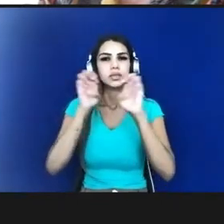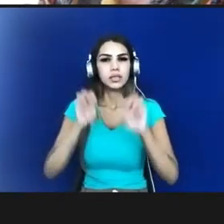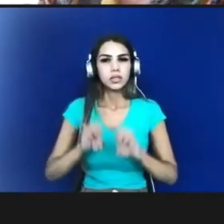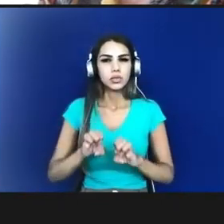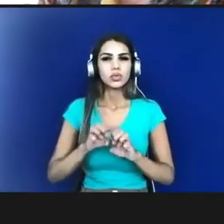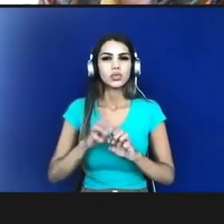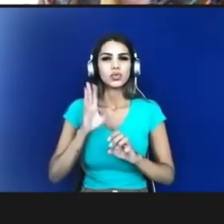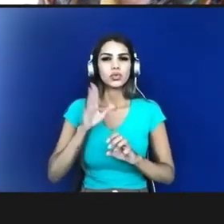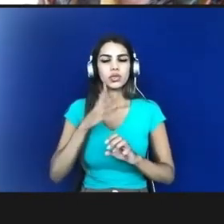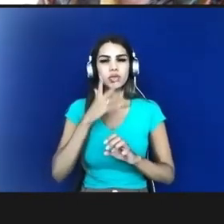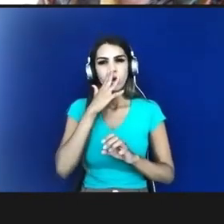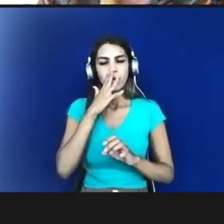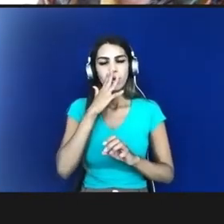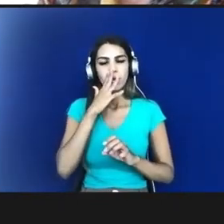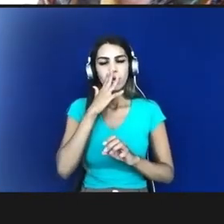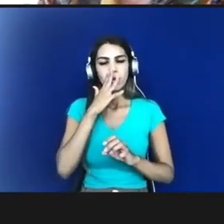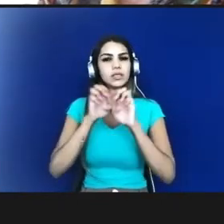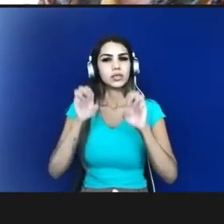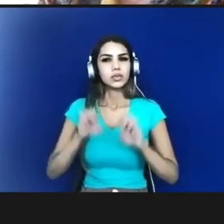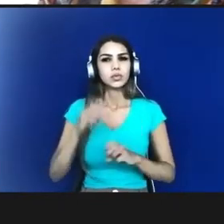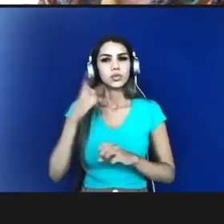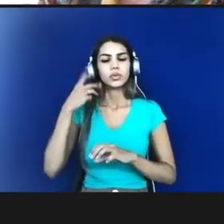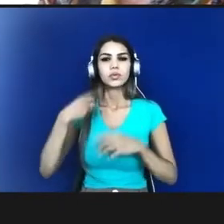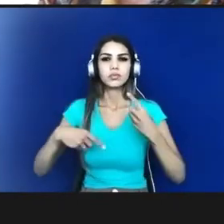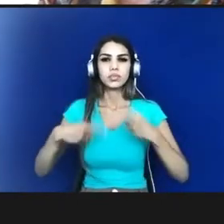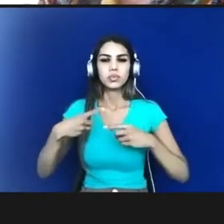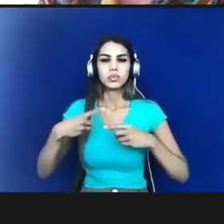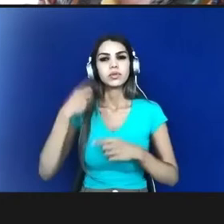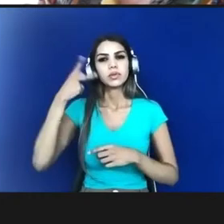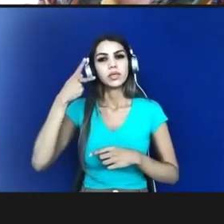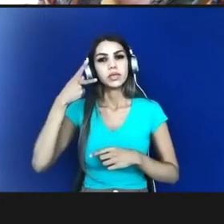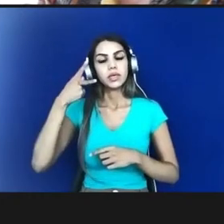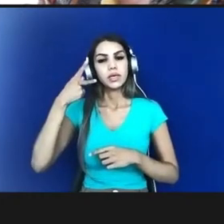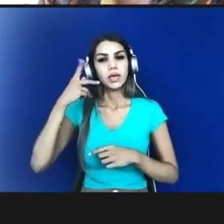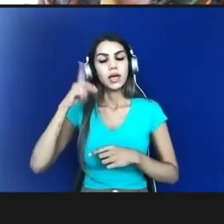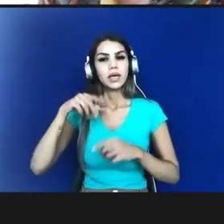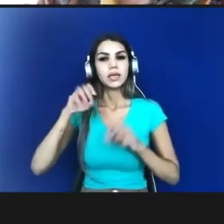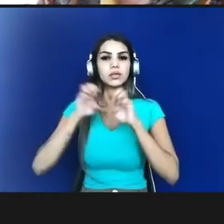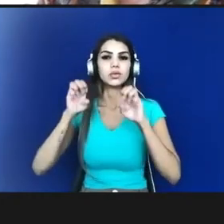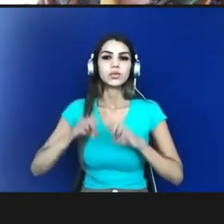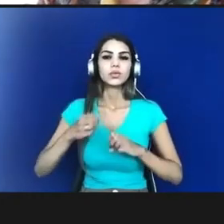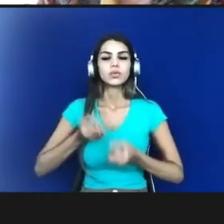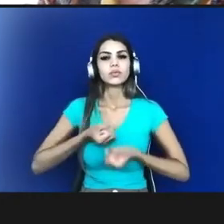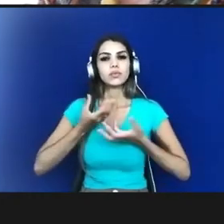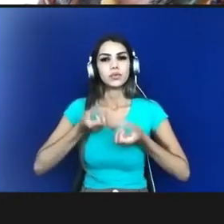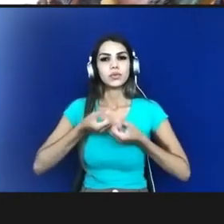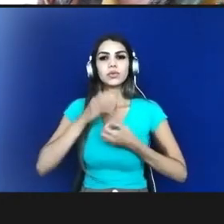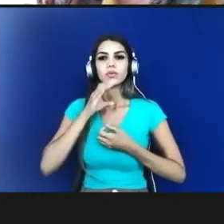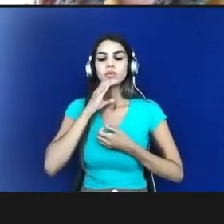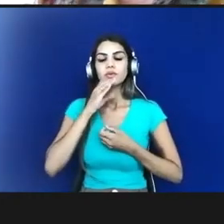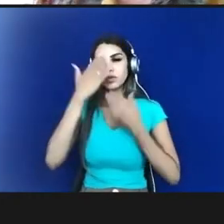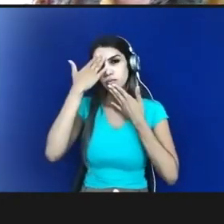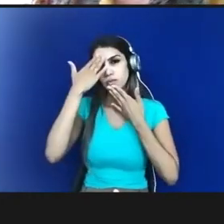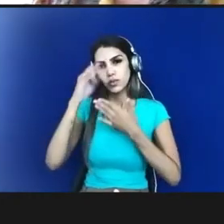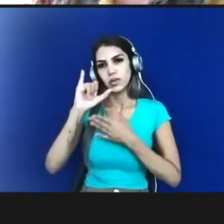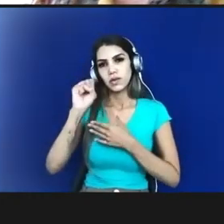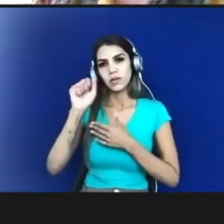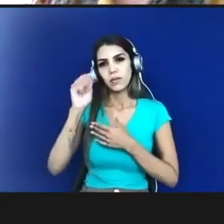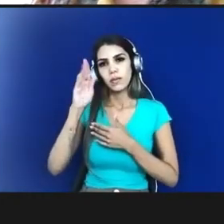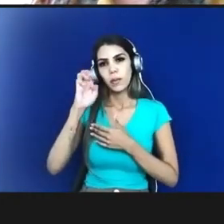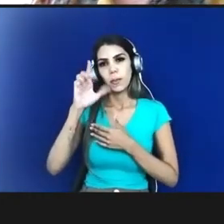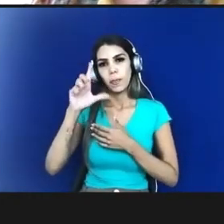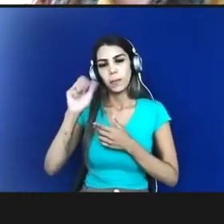políticas estruturas de produção do conhecimento então obrigada Isabela e Luiz por esse momento